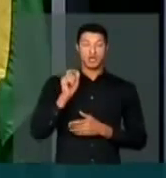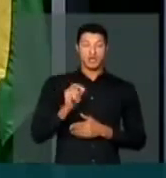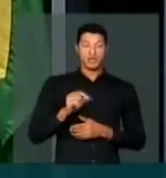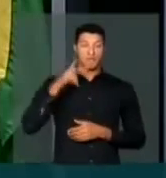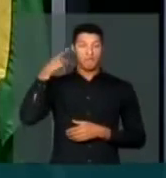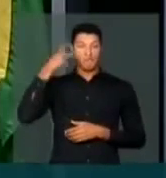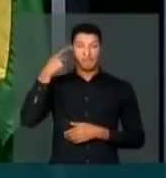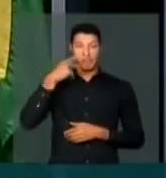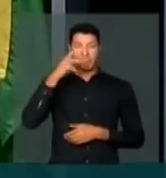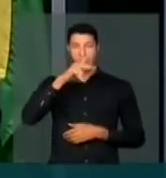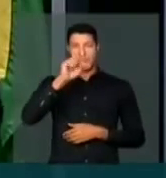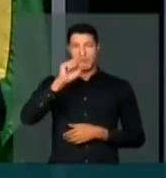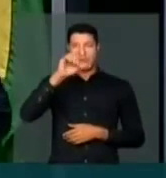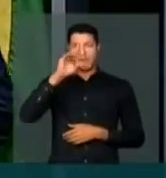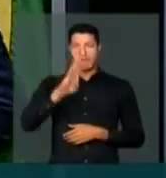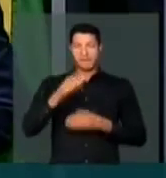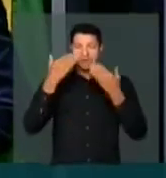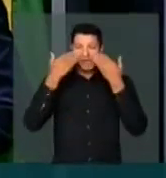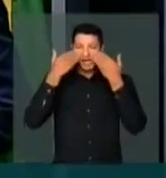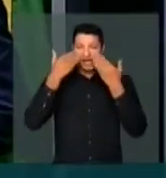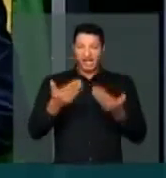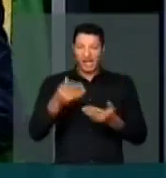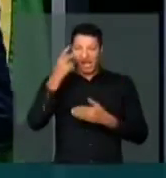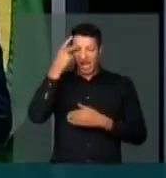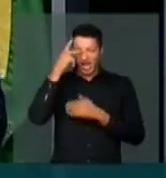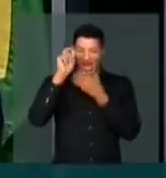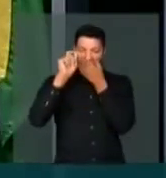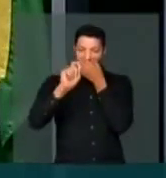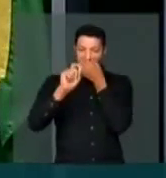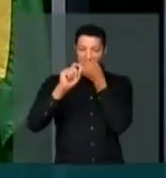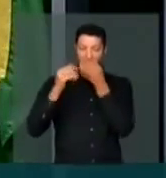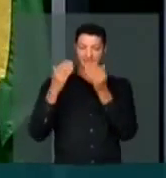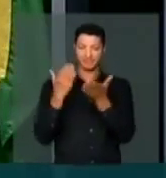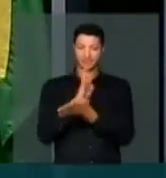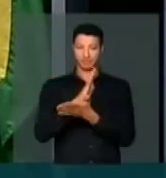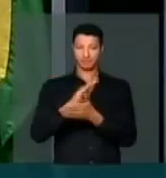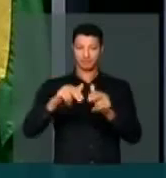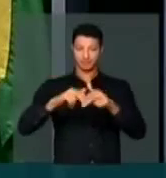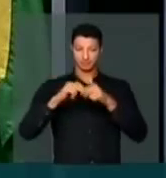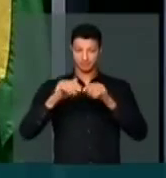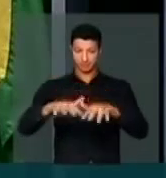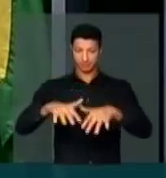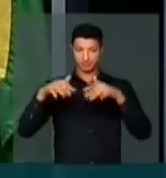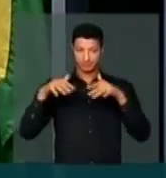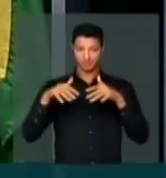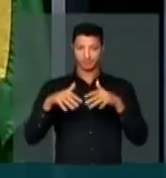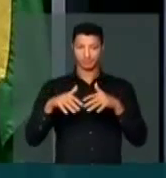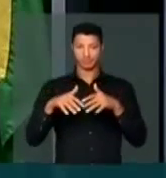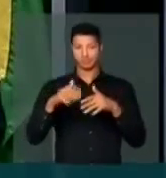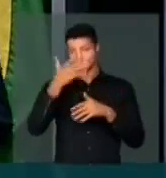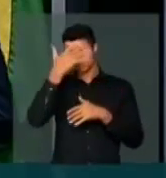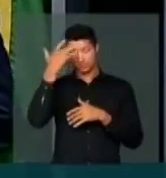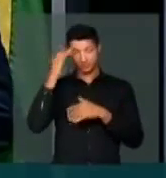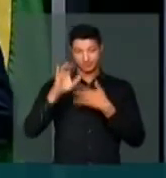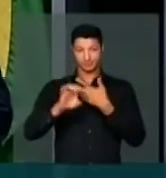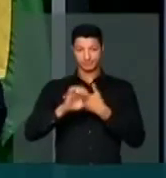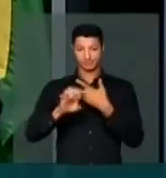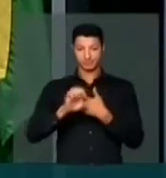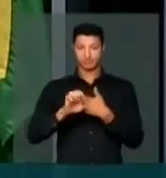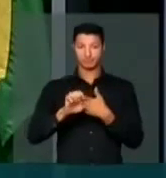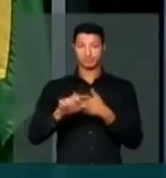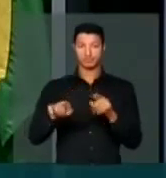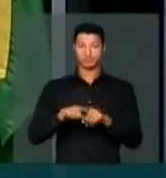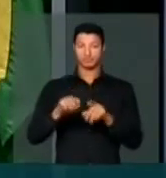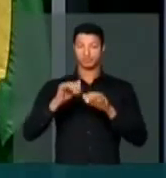o parlamentar do PSDB apresentou para que, aprovados por esse plenário, os executivos